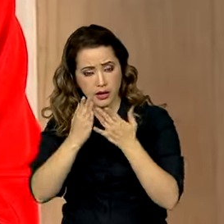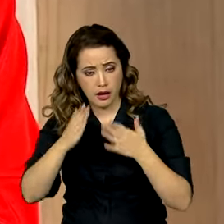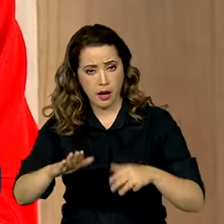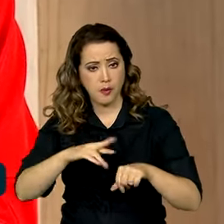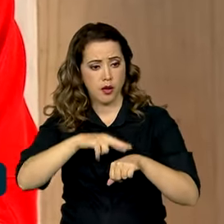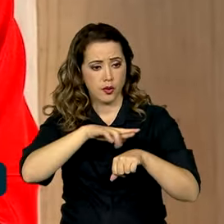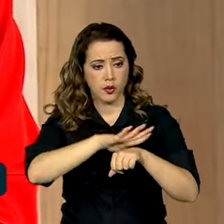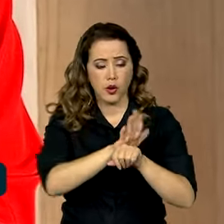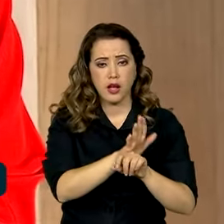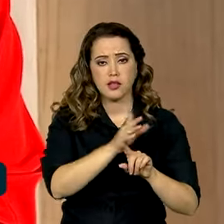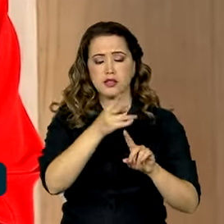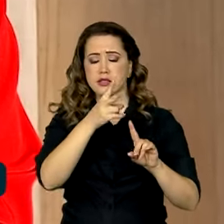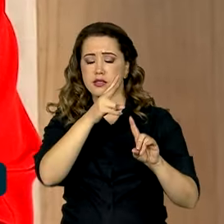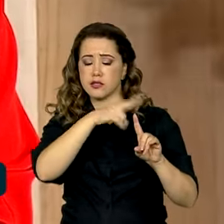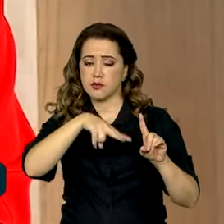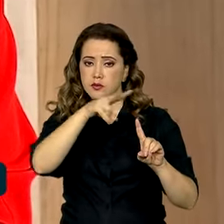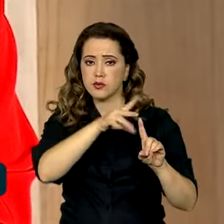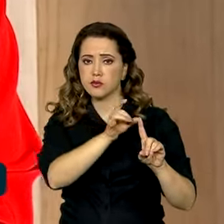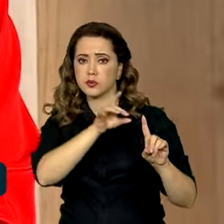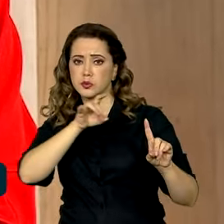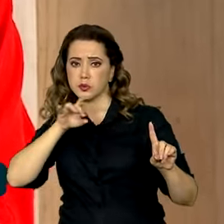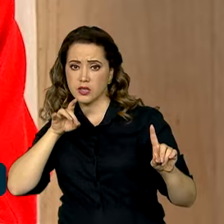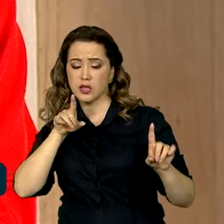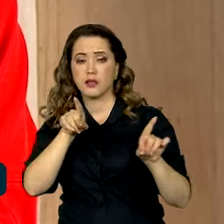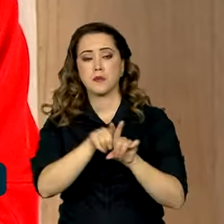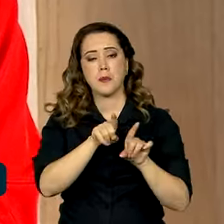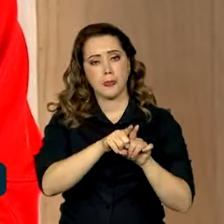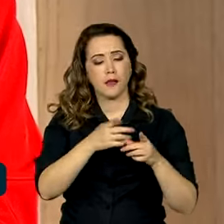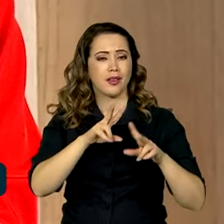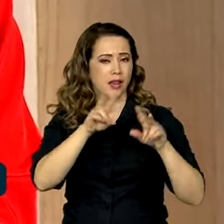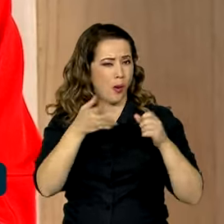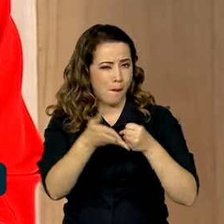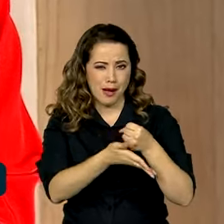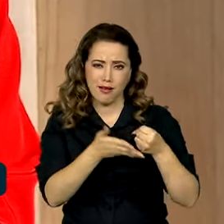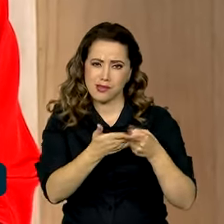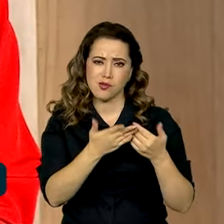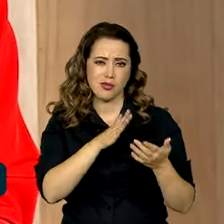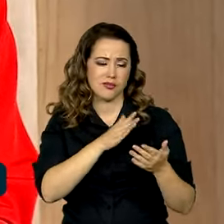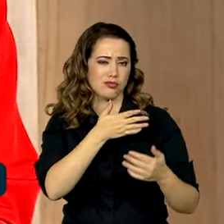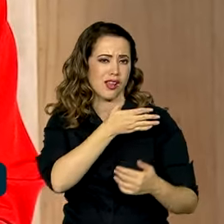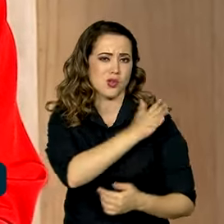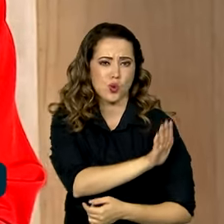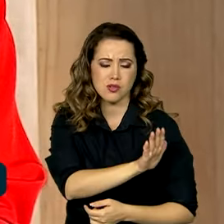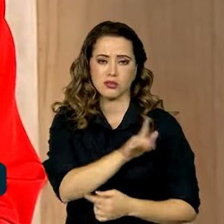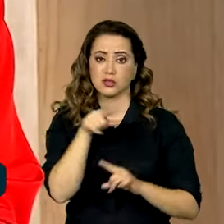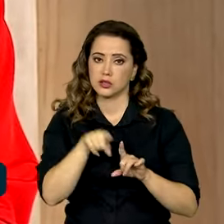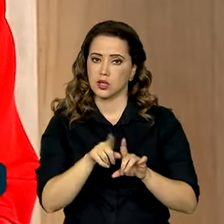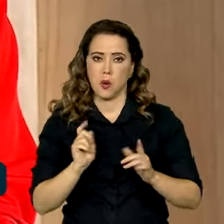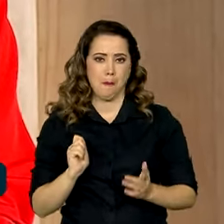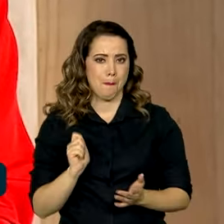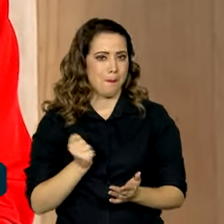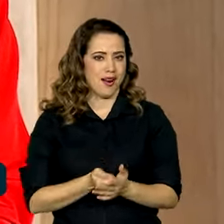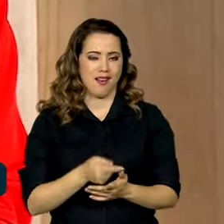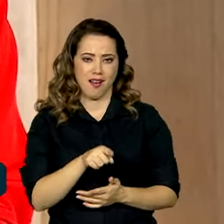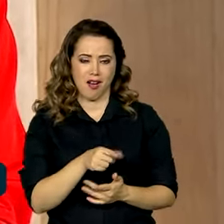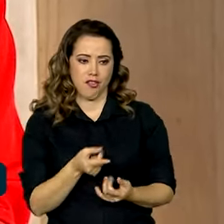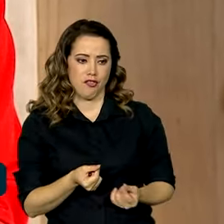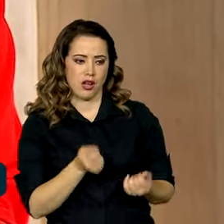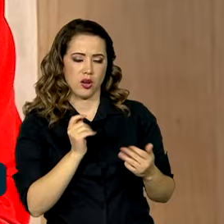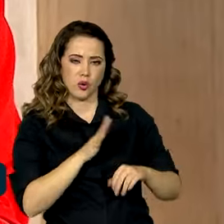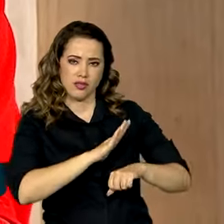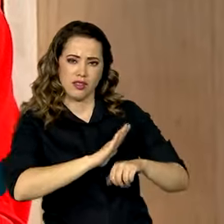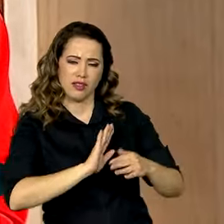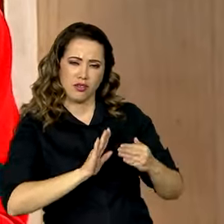raízes da desigualdade e da exclusão social. Não cabe mais negligenciar o custo econômico da discriminação e da exclusão